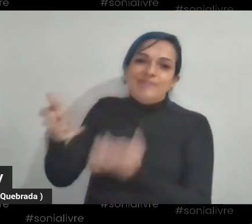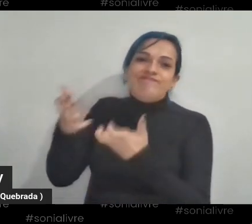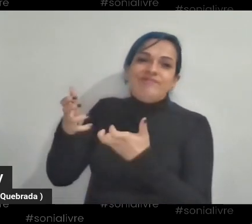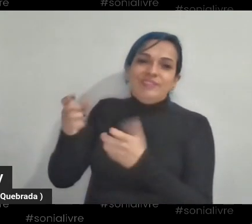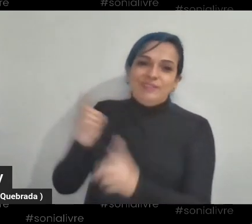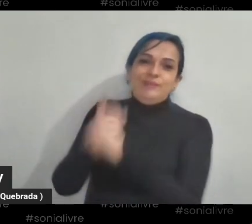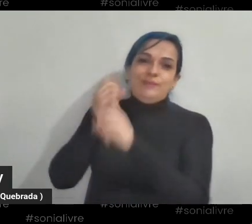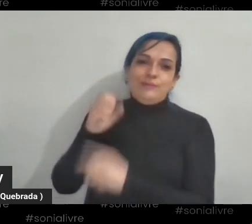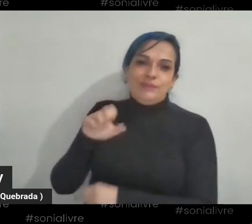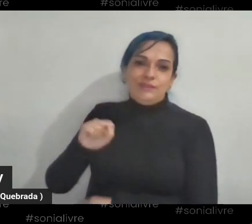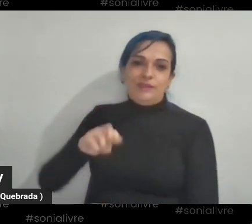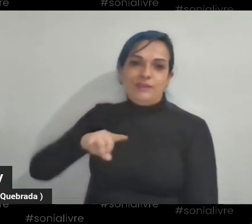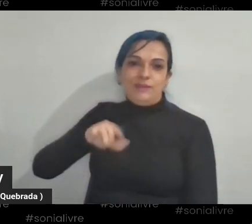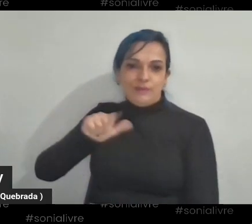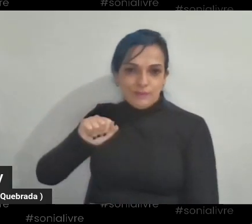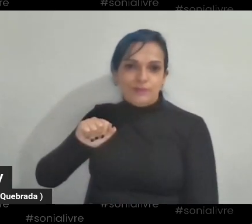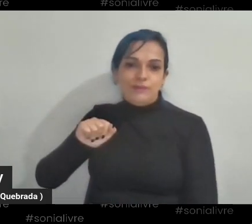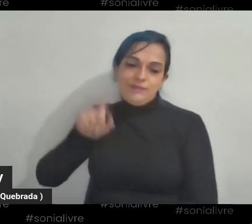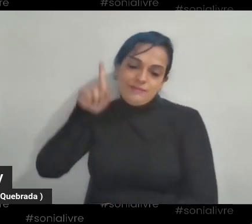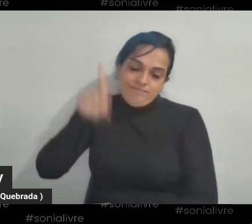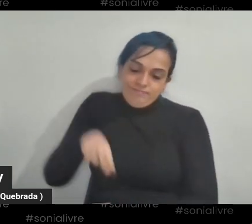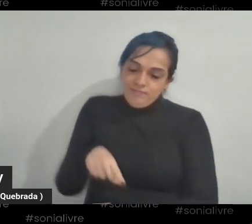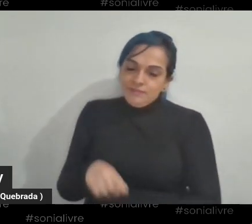a Sônia. E é isso, gente.